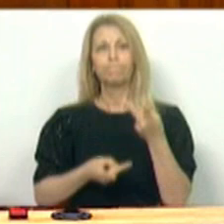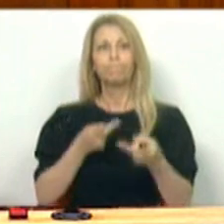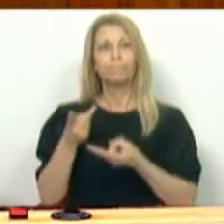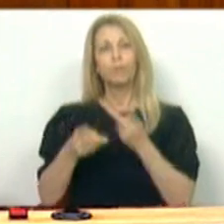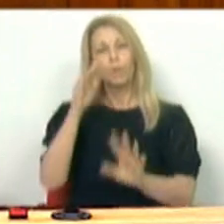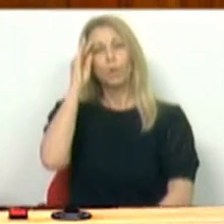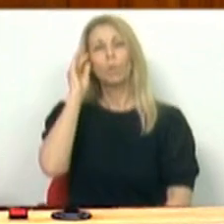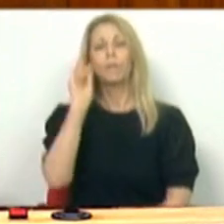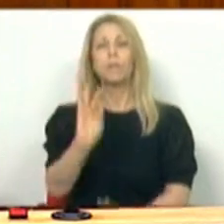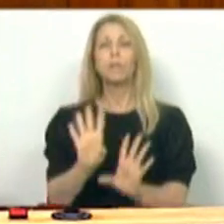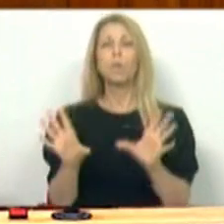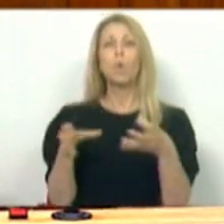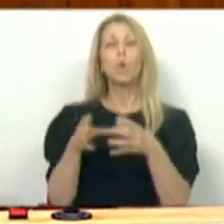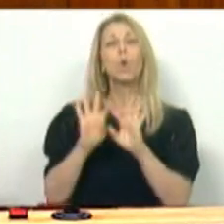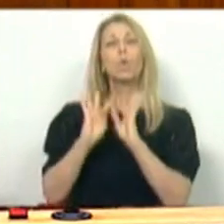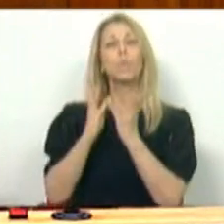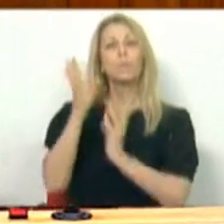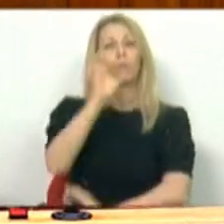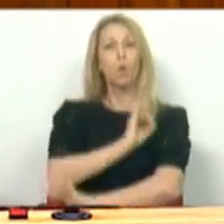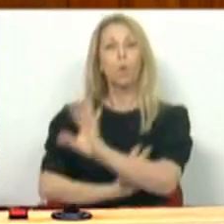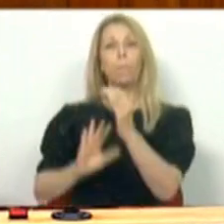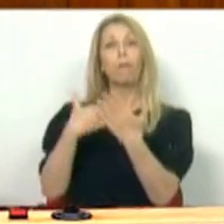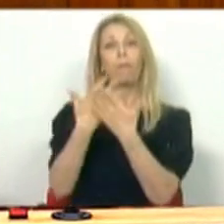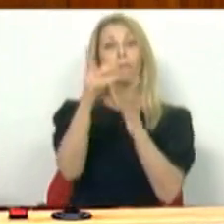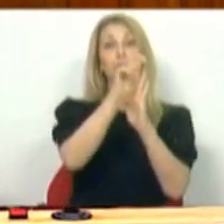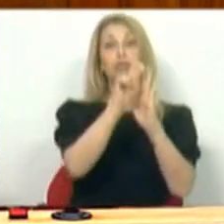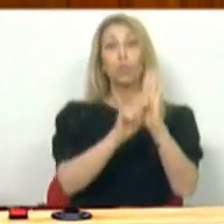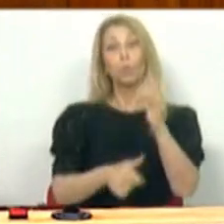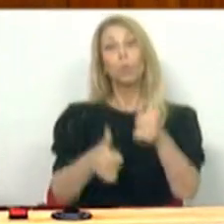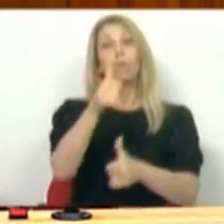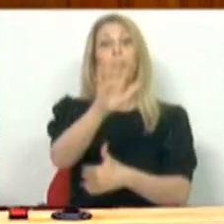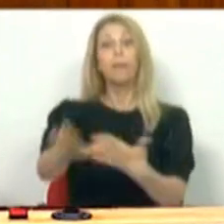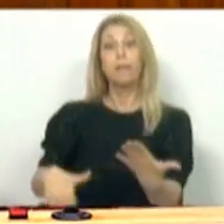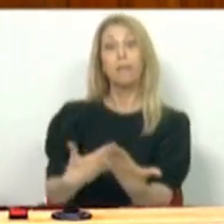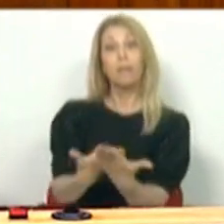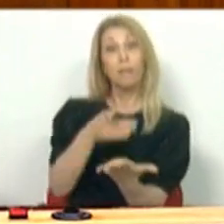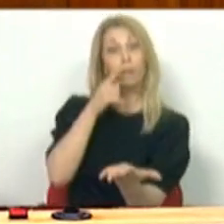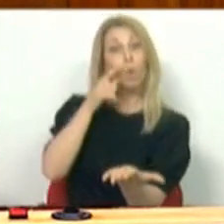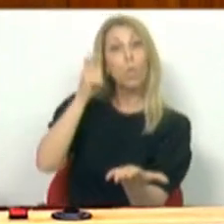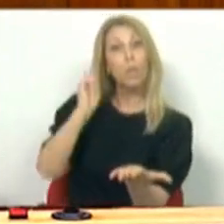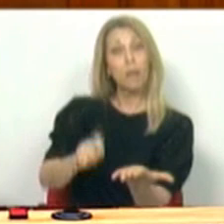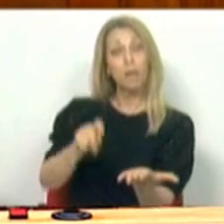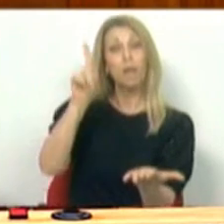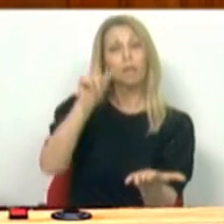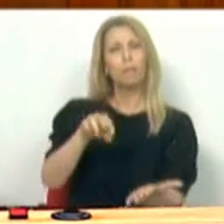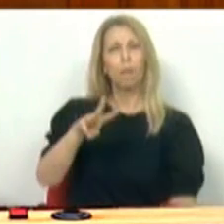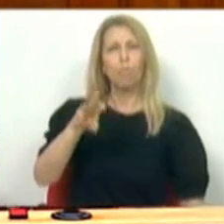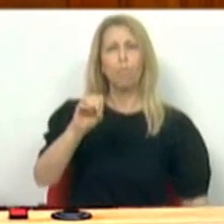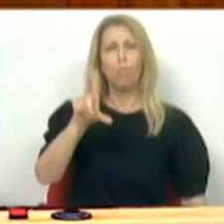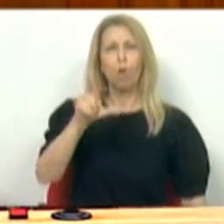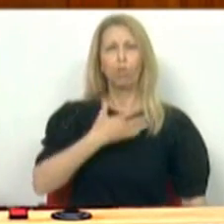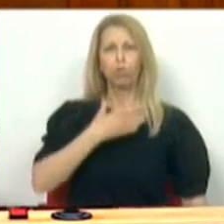Comissão Europeia para a atribuição do Estatuto de Candidato à Ucrânia e à Moldova.